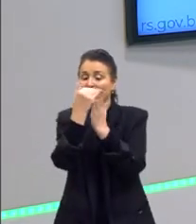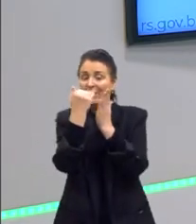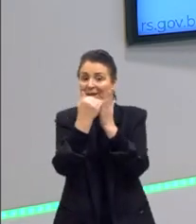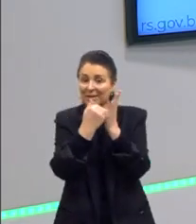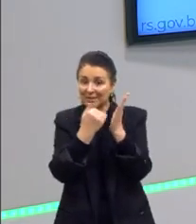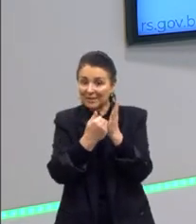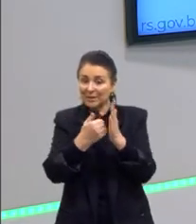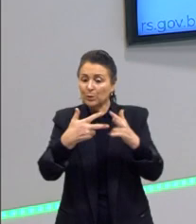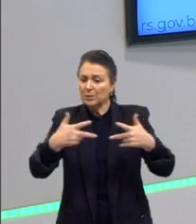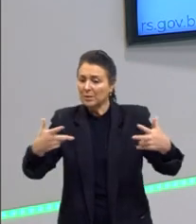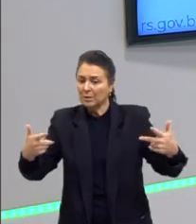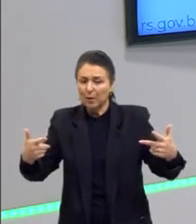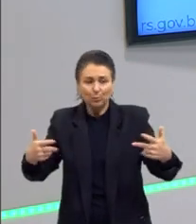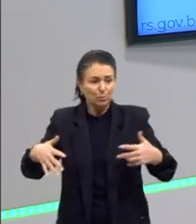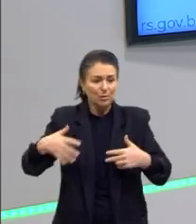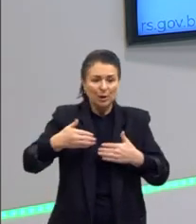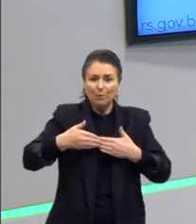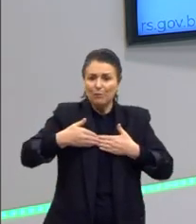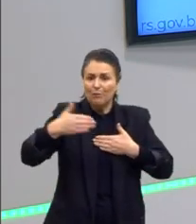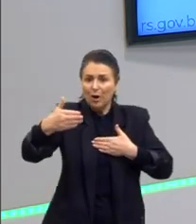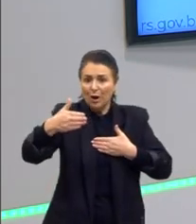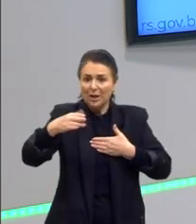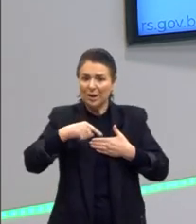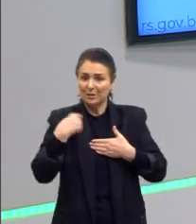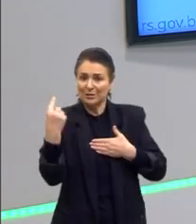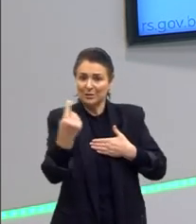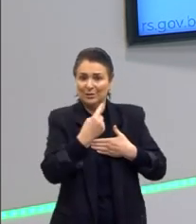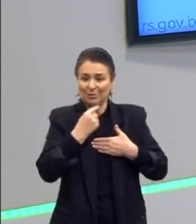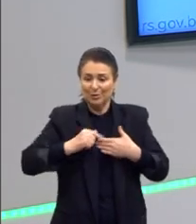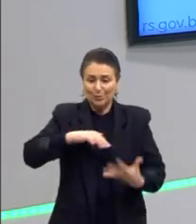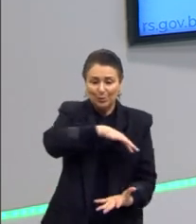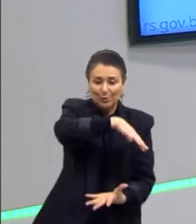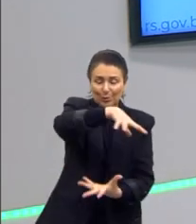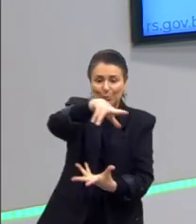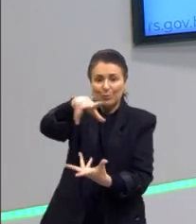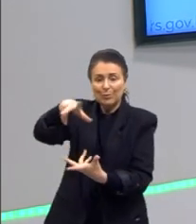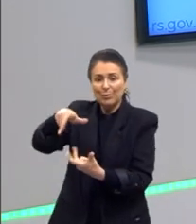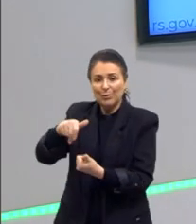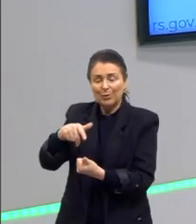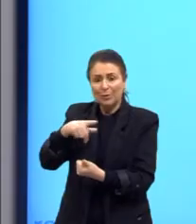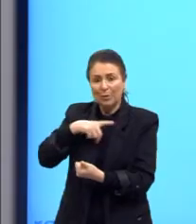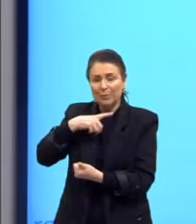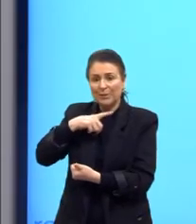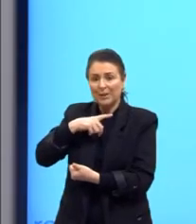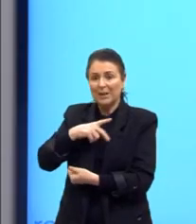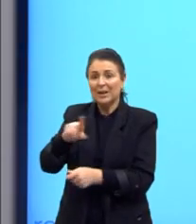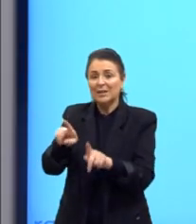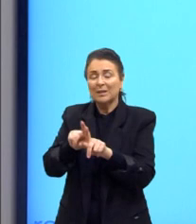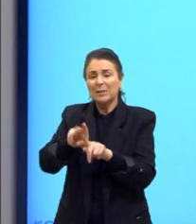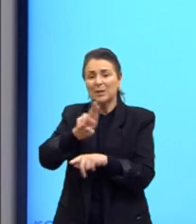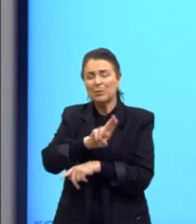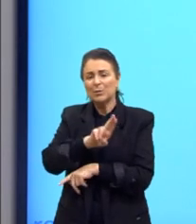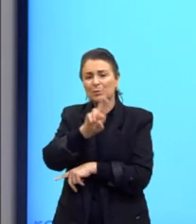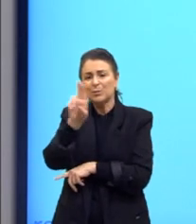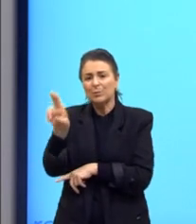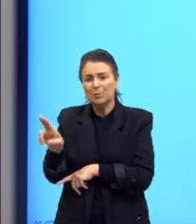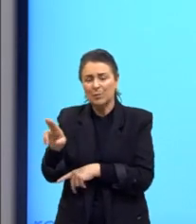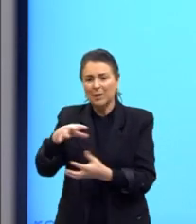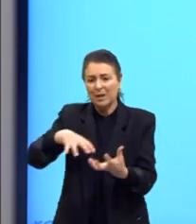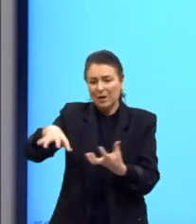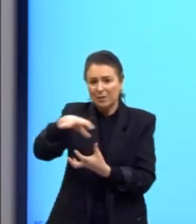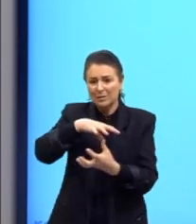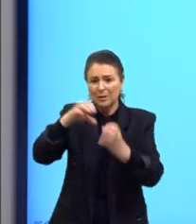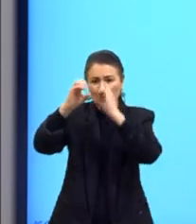externo. Aqui tem uma outra coisa que ele vai chamar, que ele chama da, em seguida eu trago isso sobre a Revolução